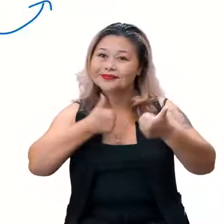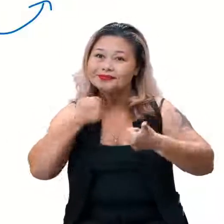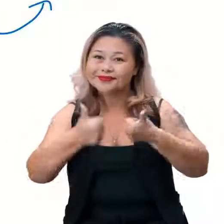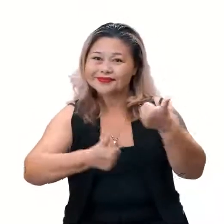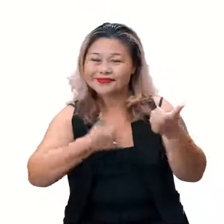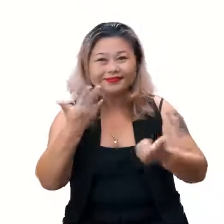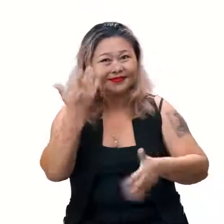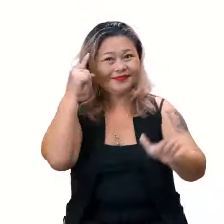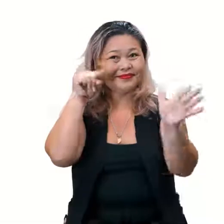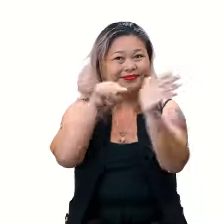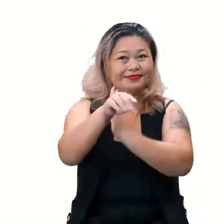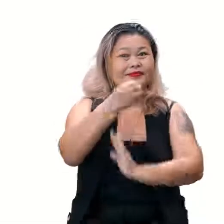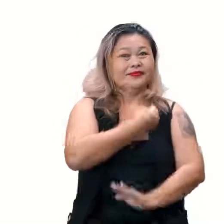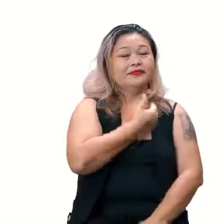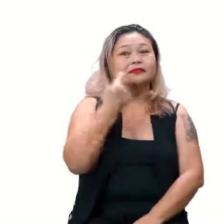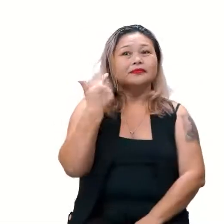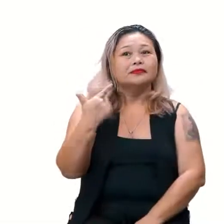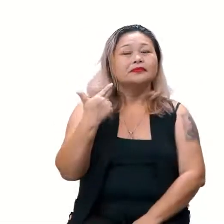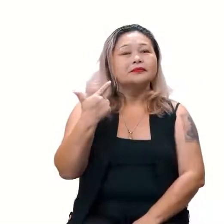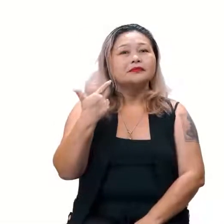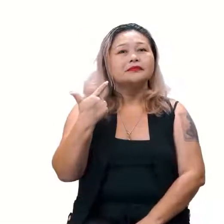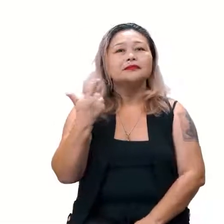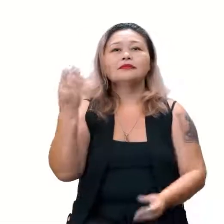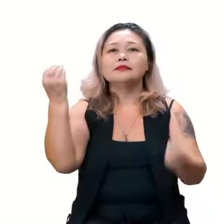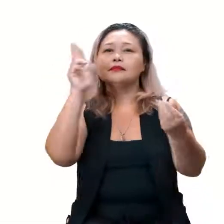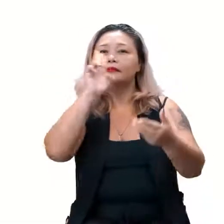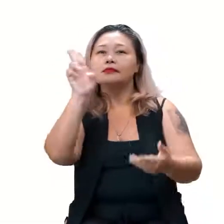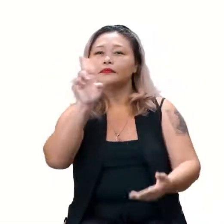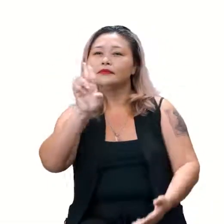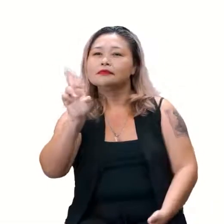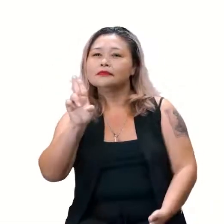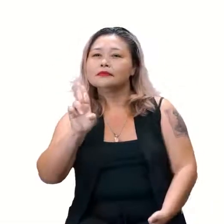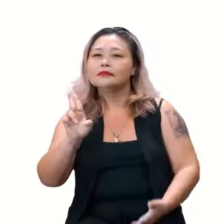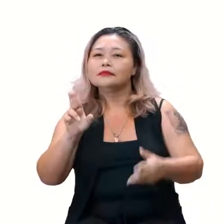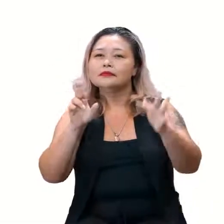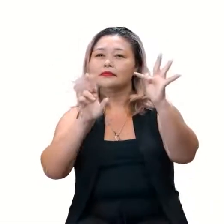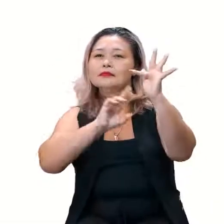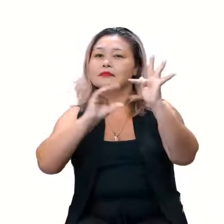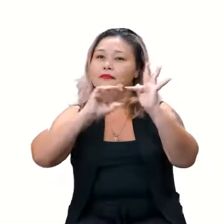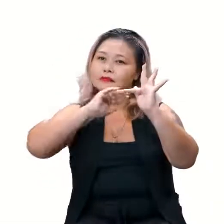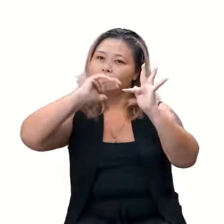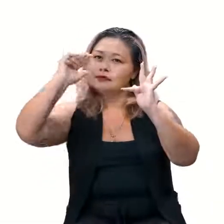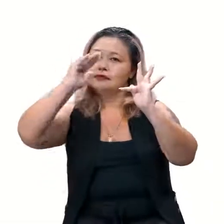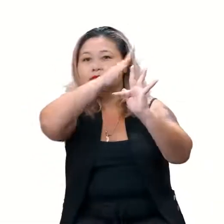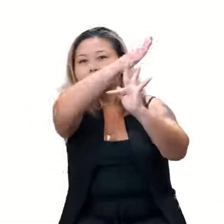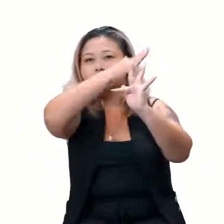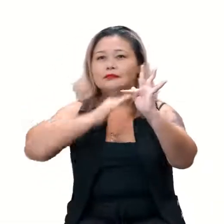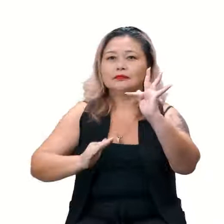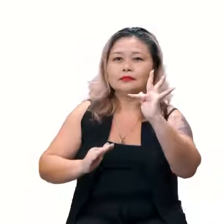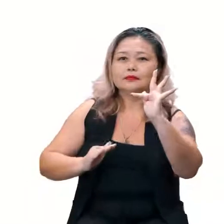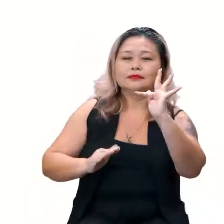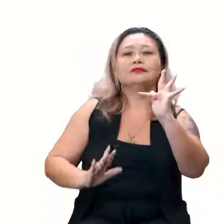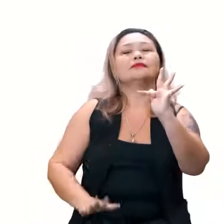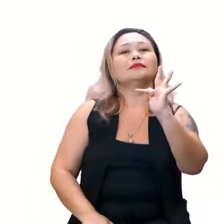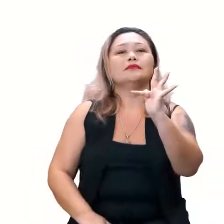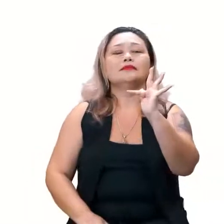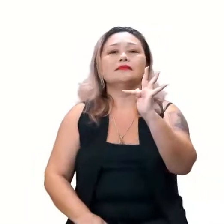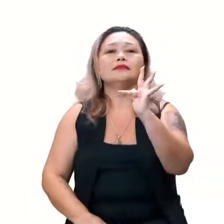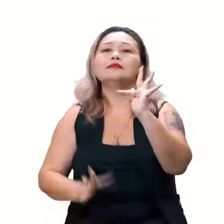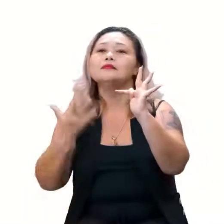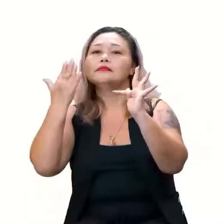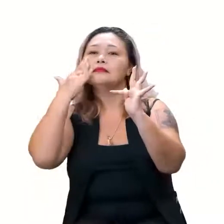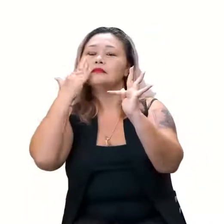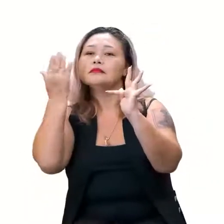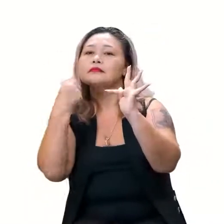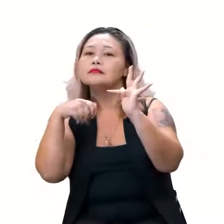à questão de número 2 agora? Olha lá. Classifique cada uma das funções, hein? Crescente e decrescente. Certo. E para classificar, o que